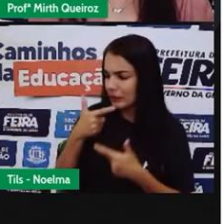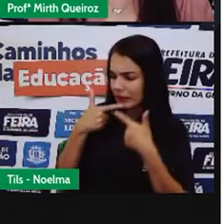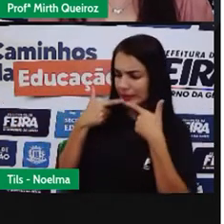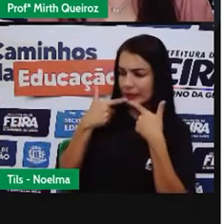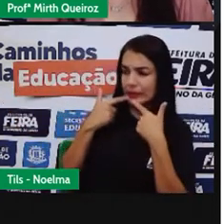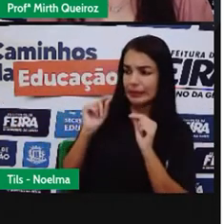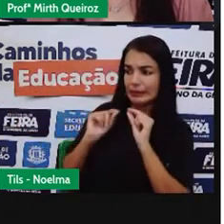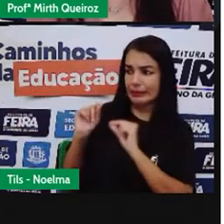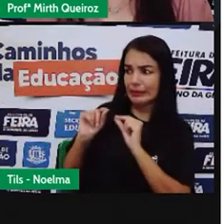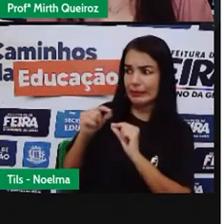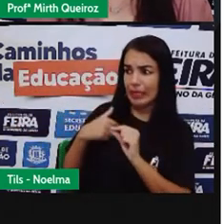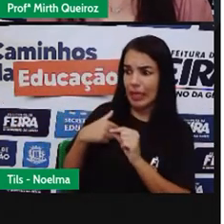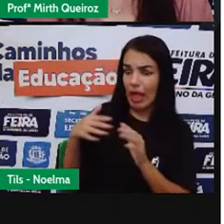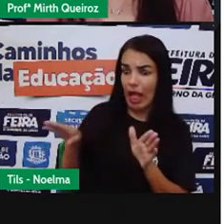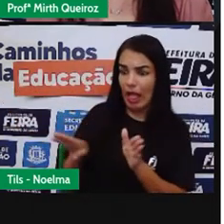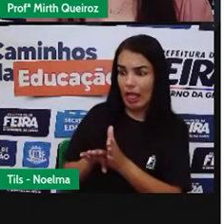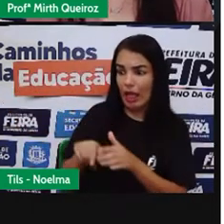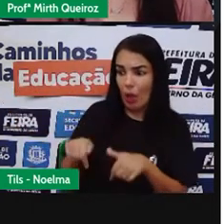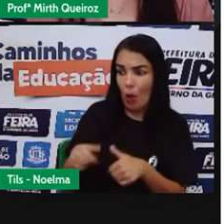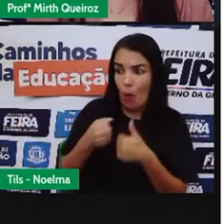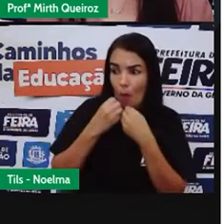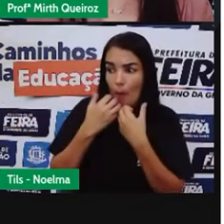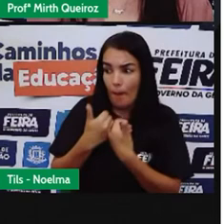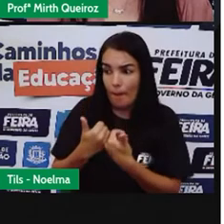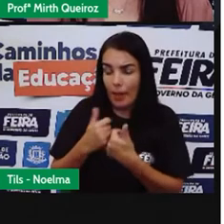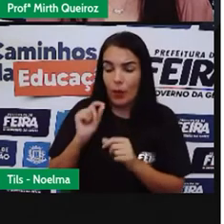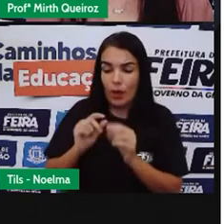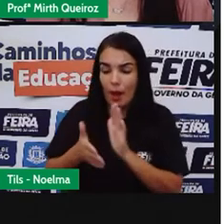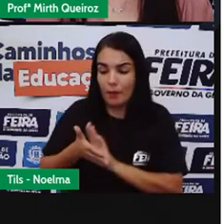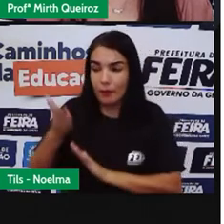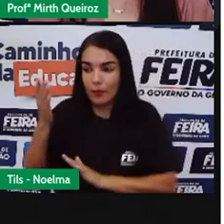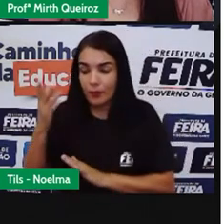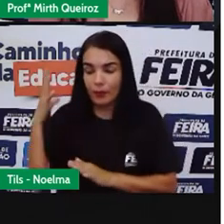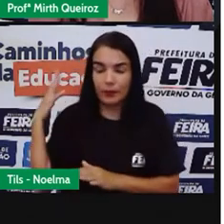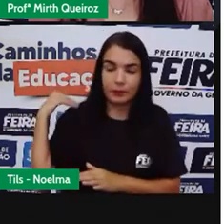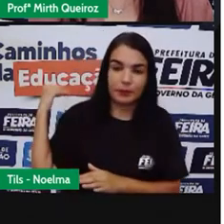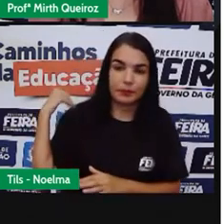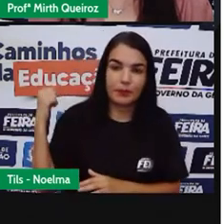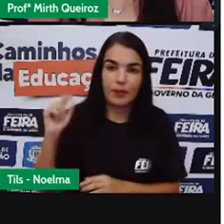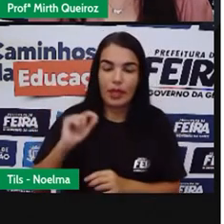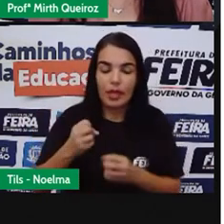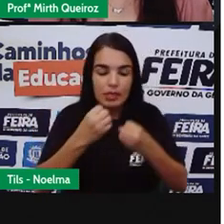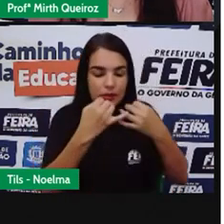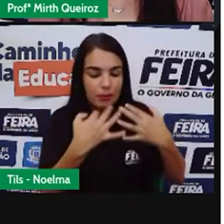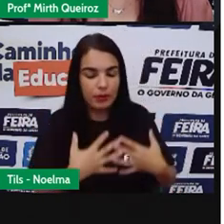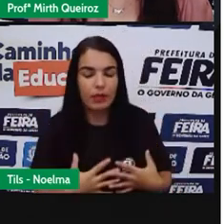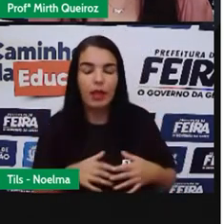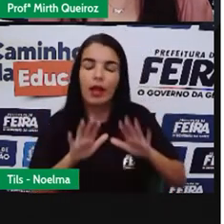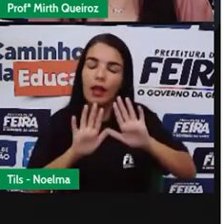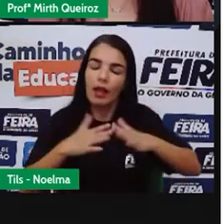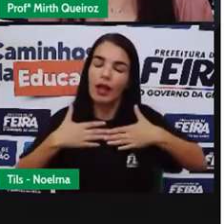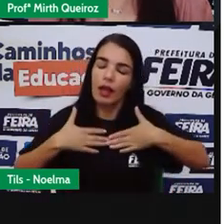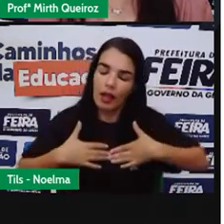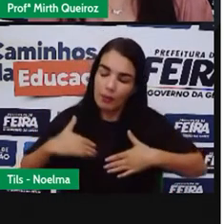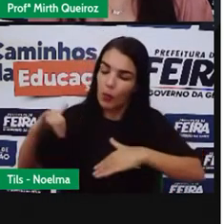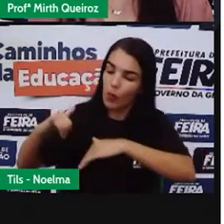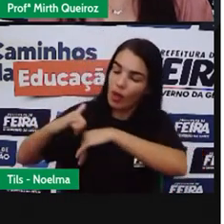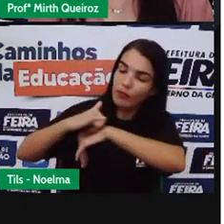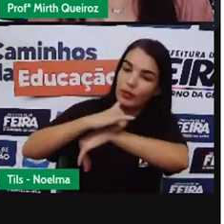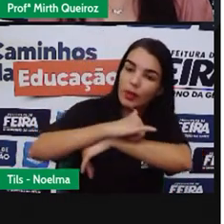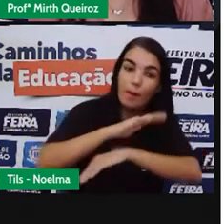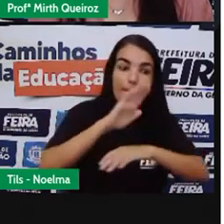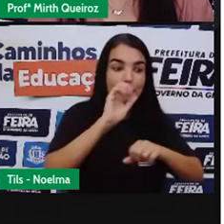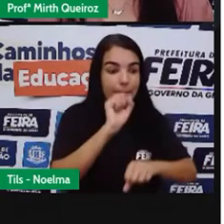descontraído. Até aqui tudo bem. O passageiro ao lado explica que o avião ainda está parado, mas ele não